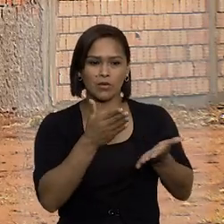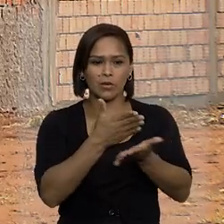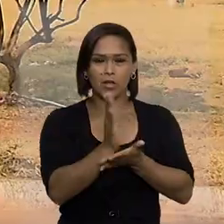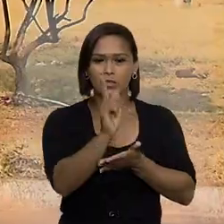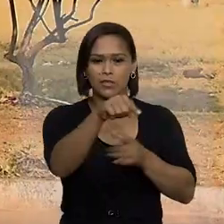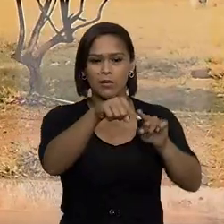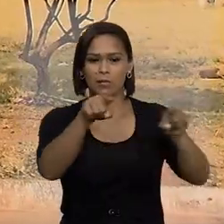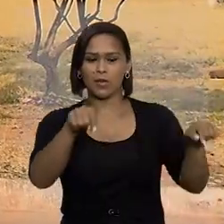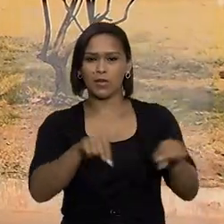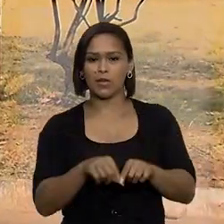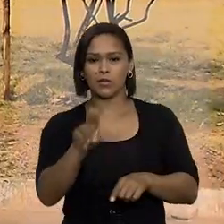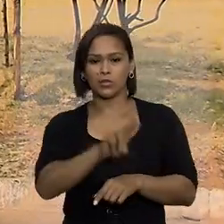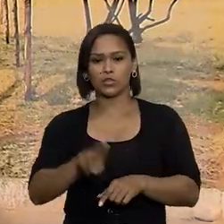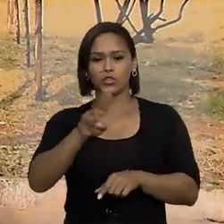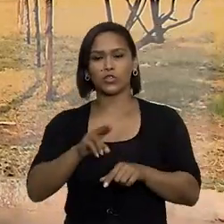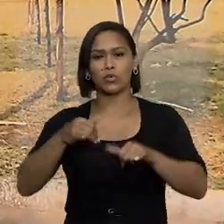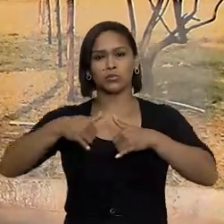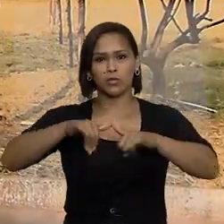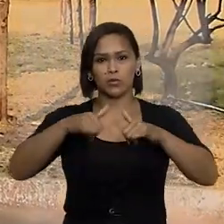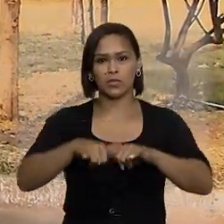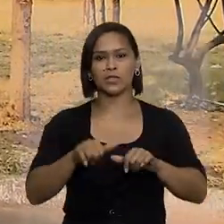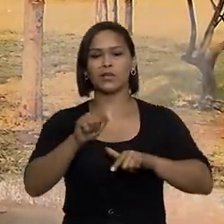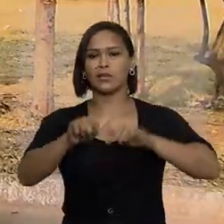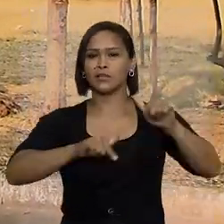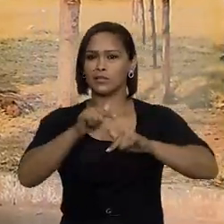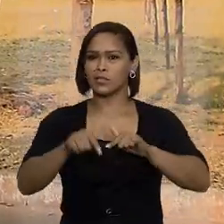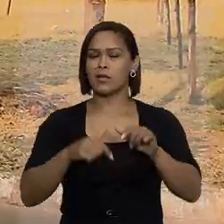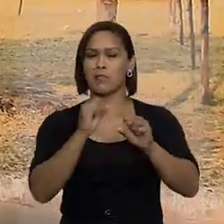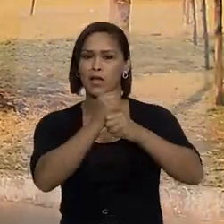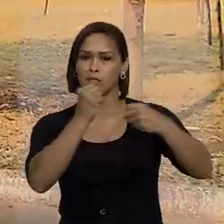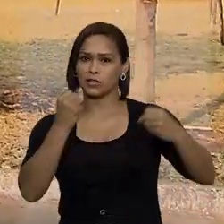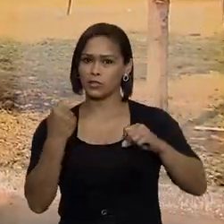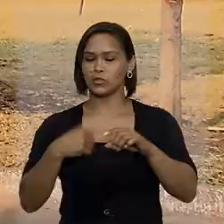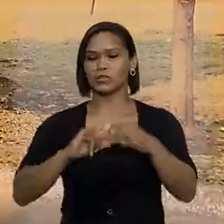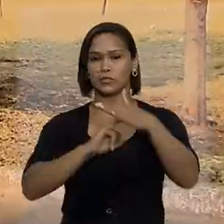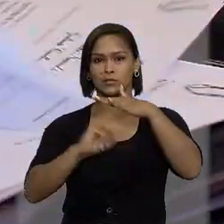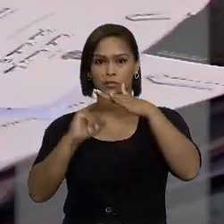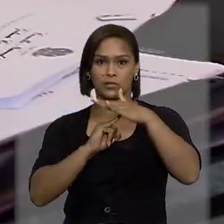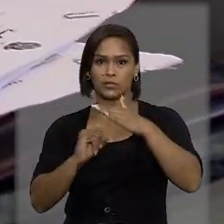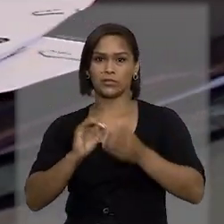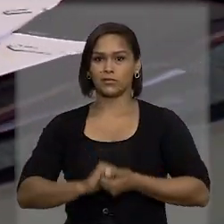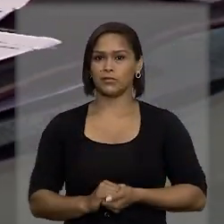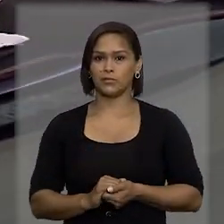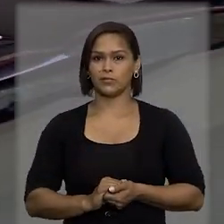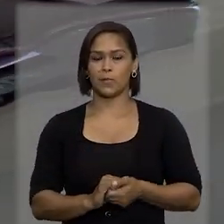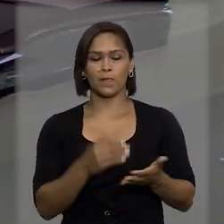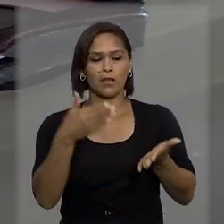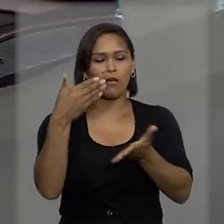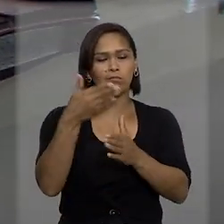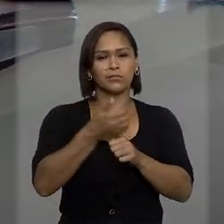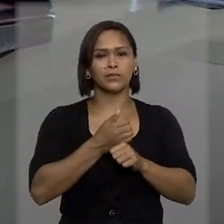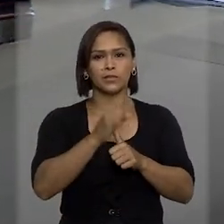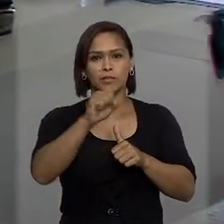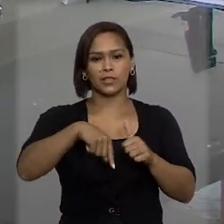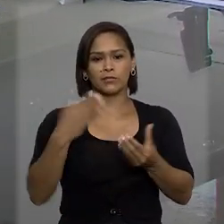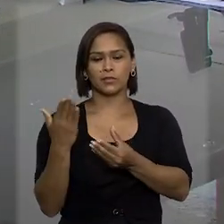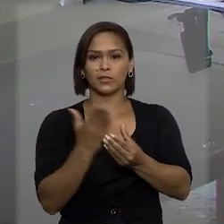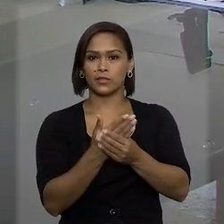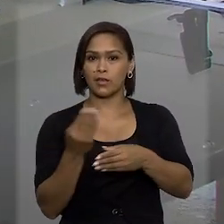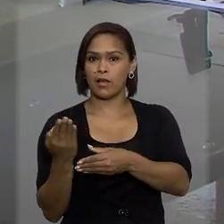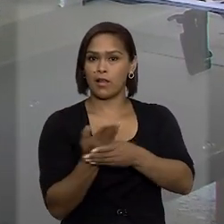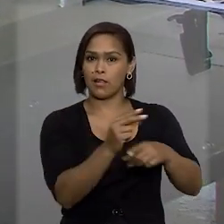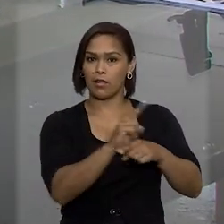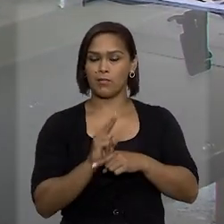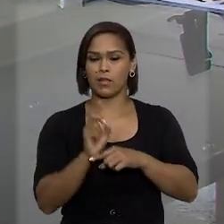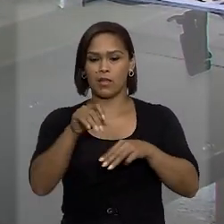para o local, de uso comercial, de serviços, industrial e institucional. Ao deferir o pedido de suspensão da liminar,